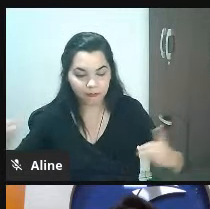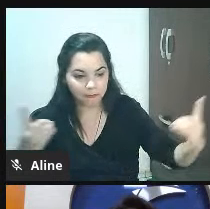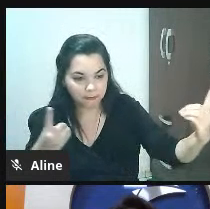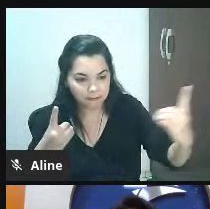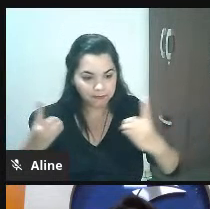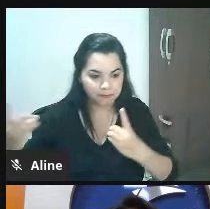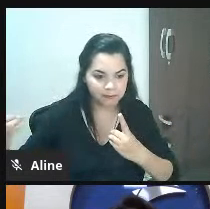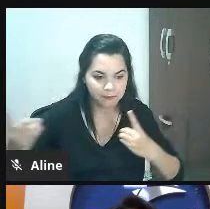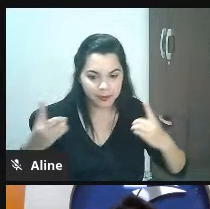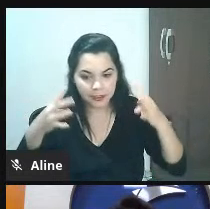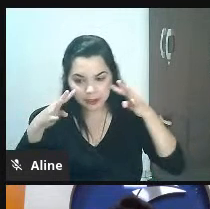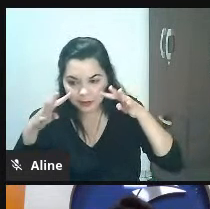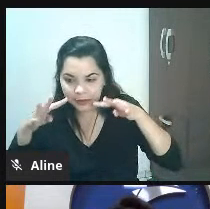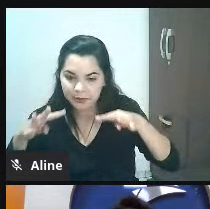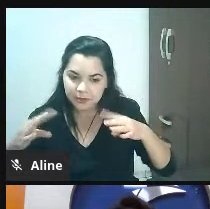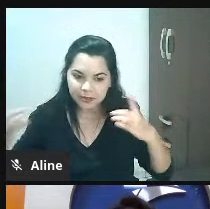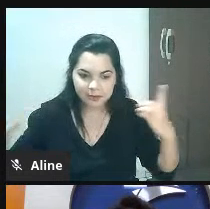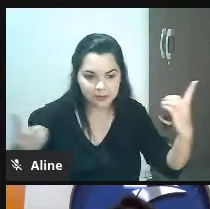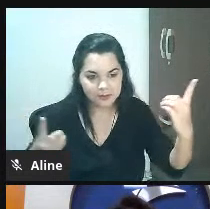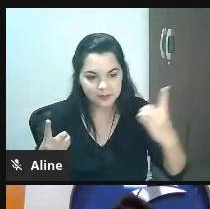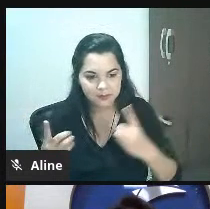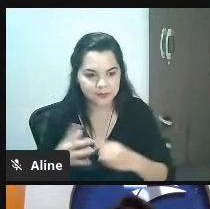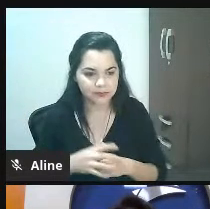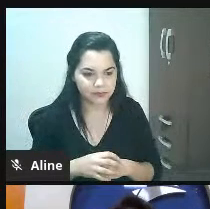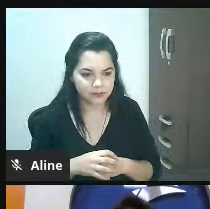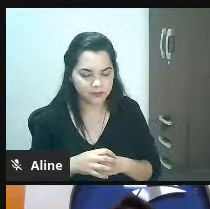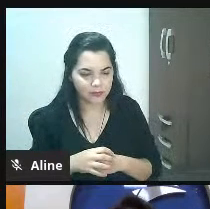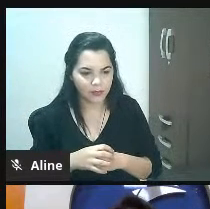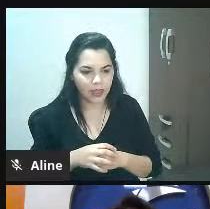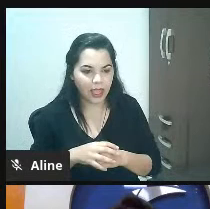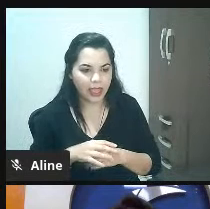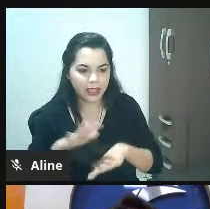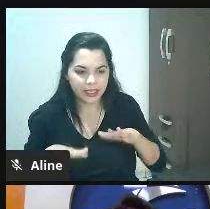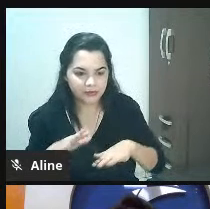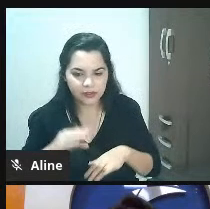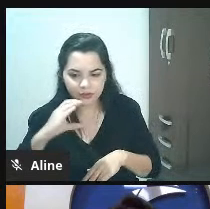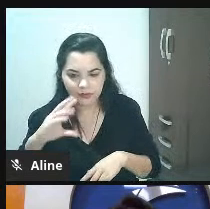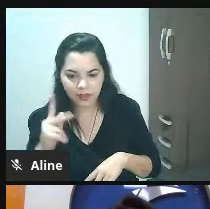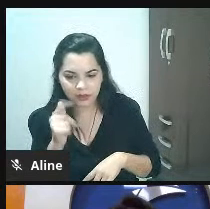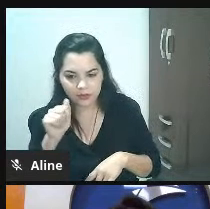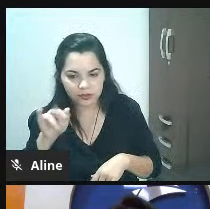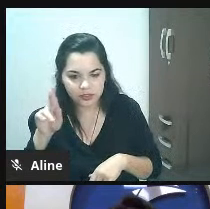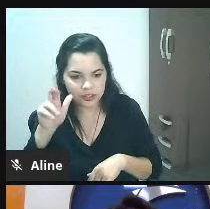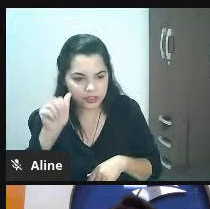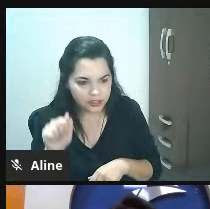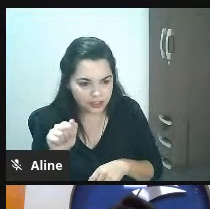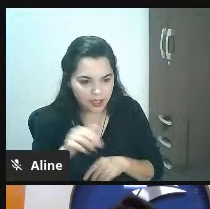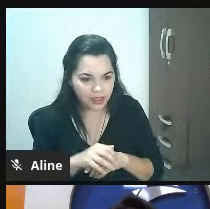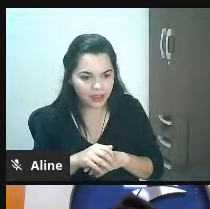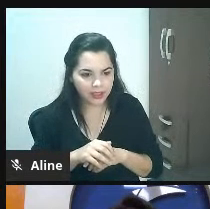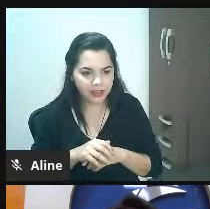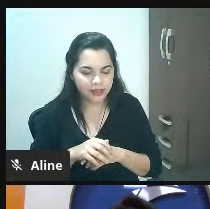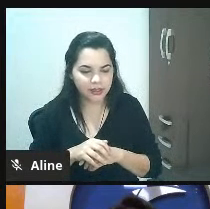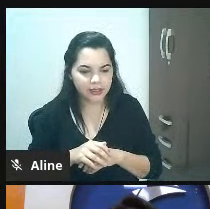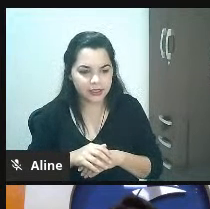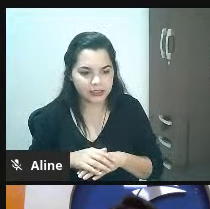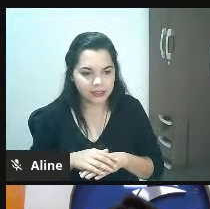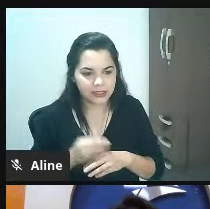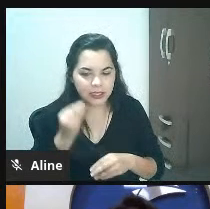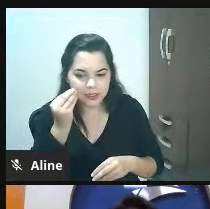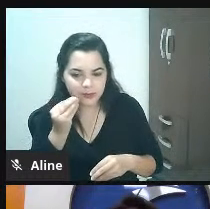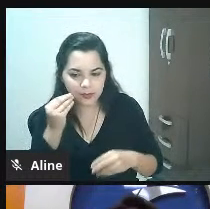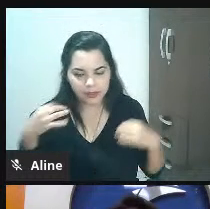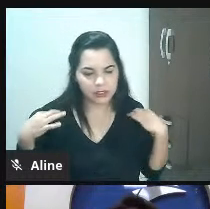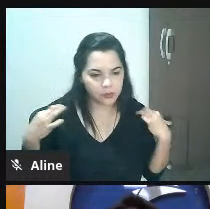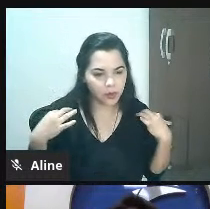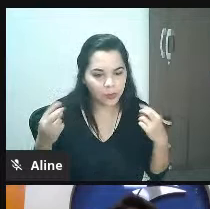dentro da venda durante a compra eu tô lá atendendo a Shara de repente eu falo Shara e a Shara tá lá sei lá experimentando eu tô percebendo que a Shara